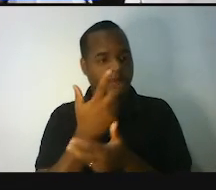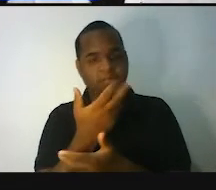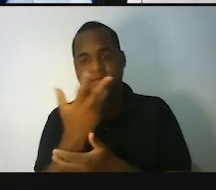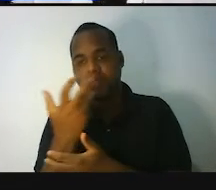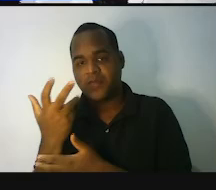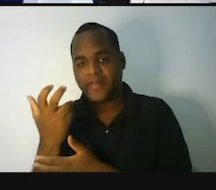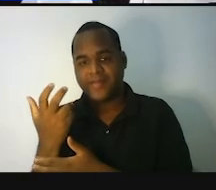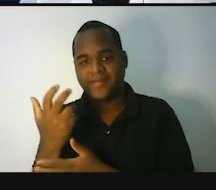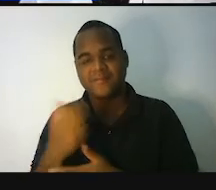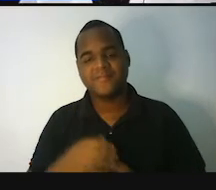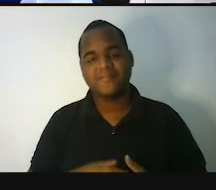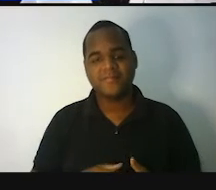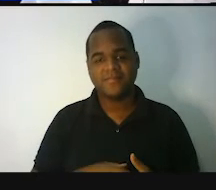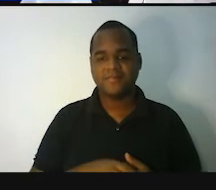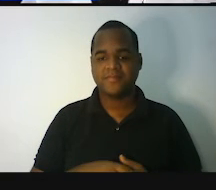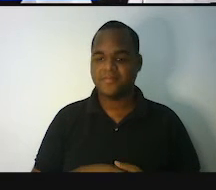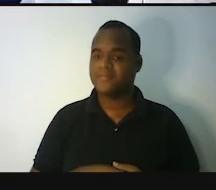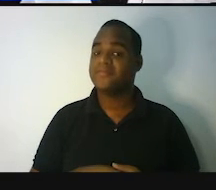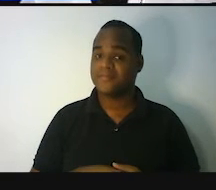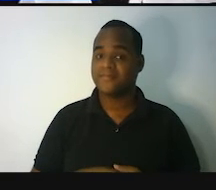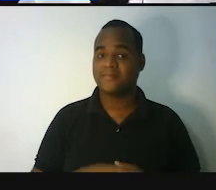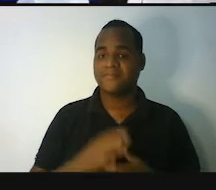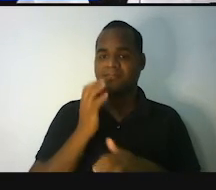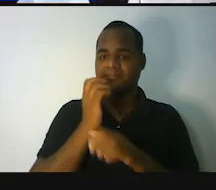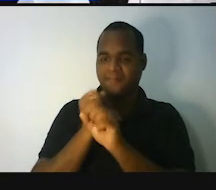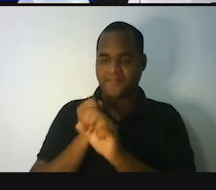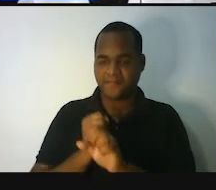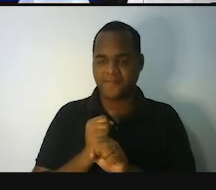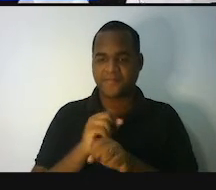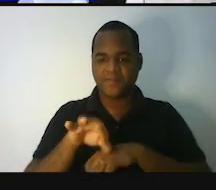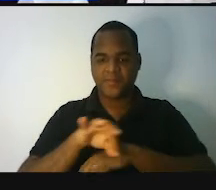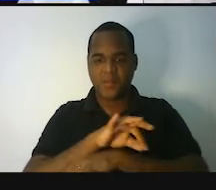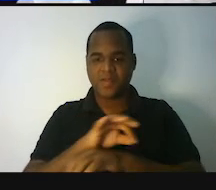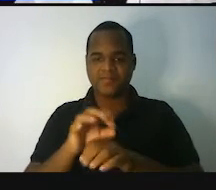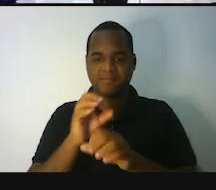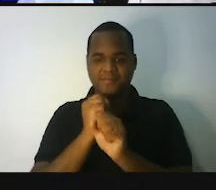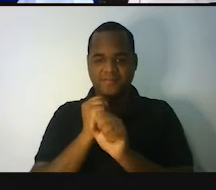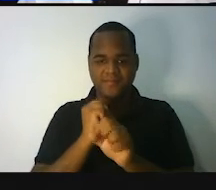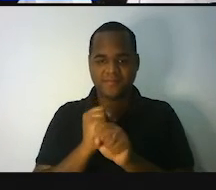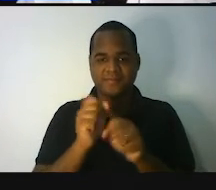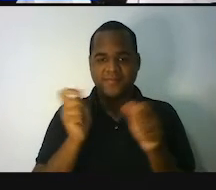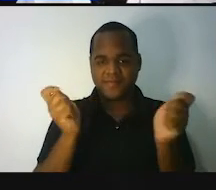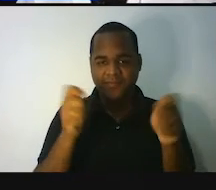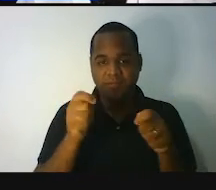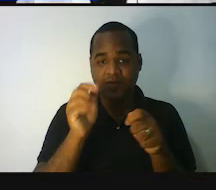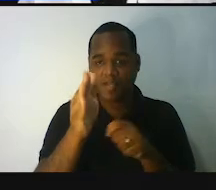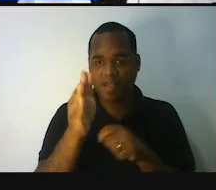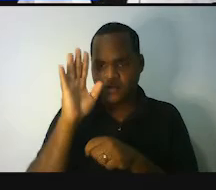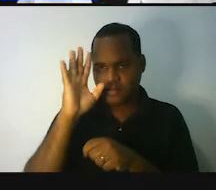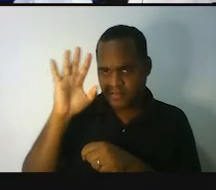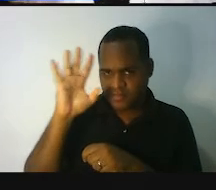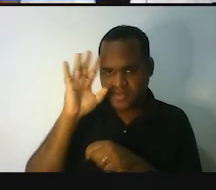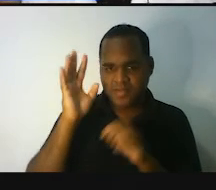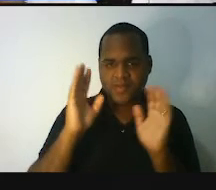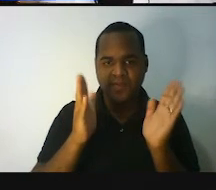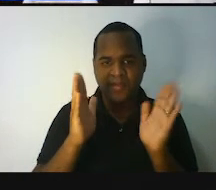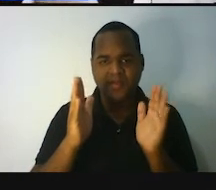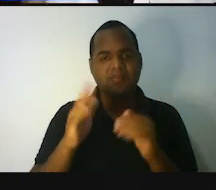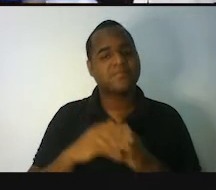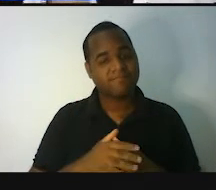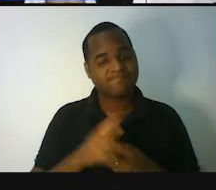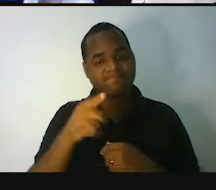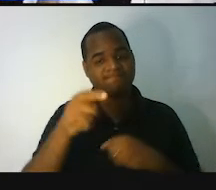tem uma medida. Já parou para pensar nisso? Se você não parou para pensar nisso, você